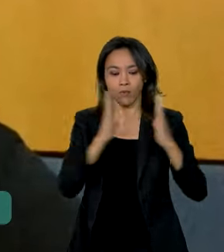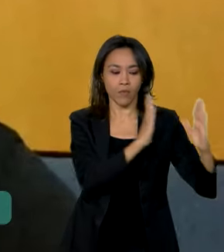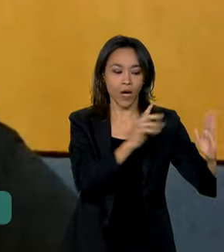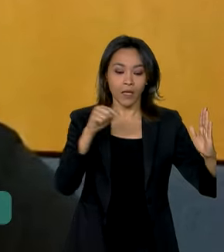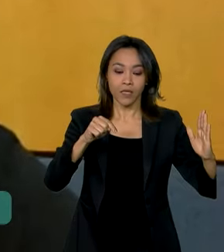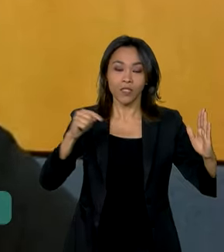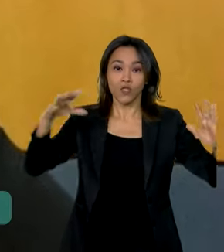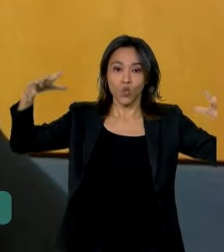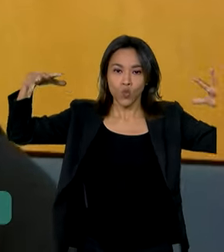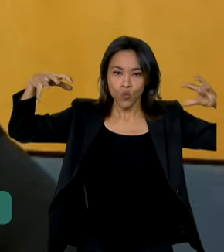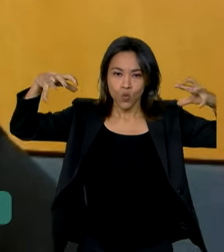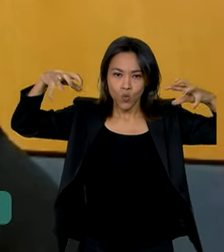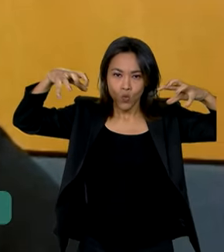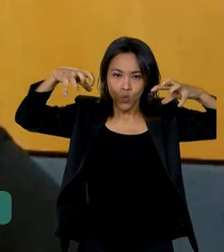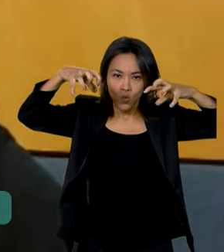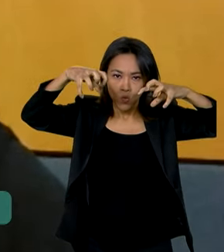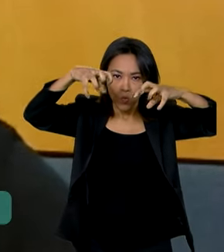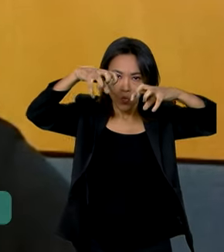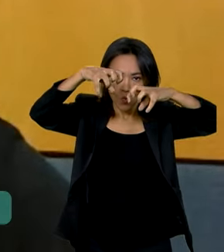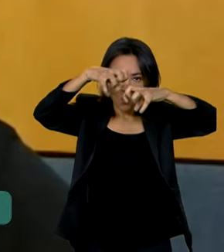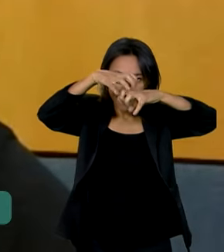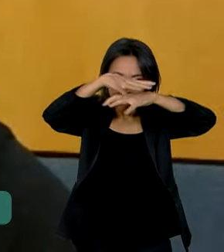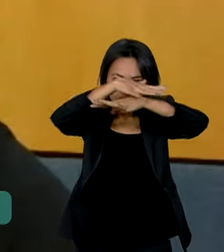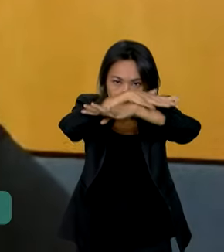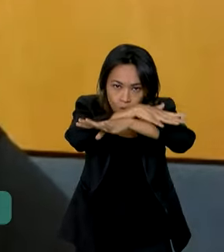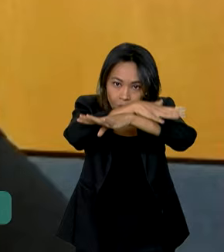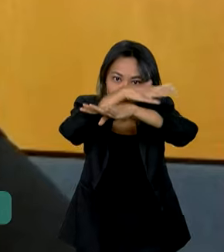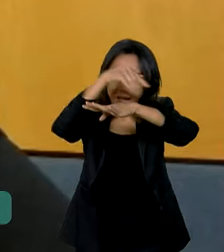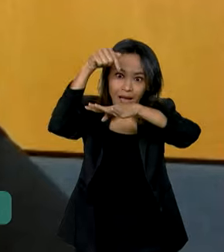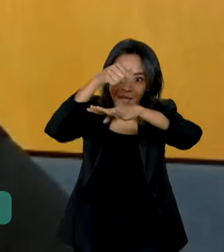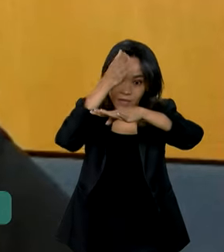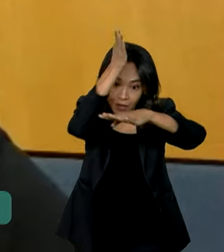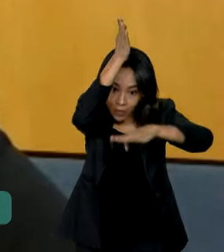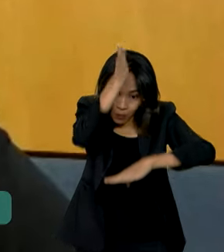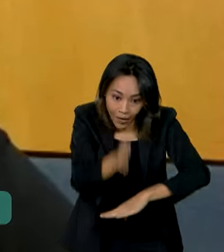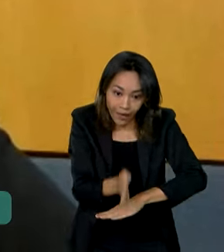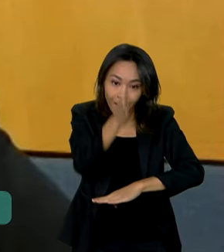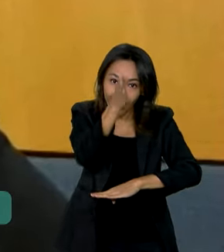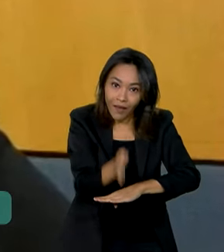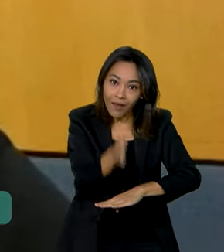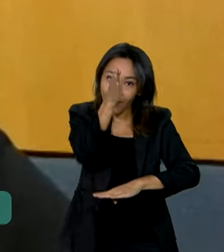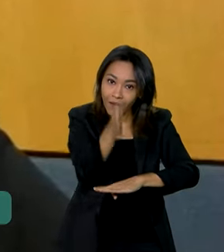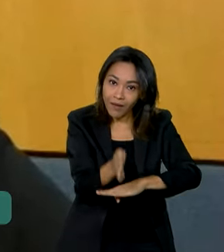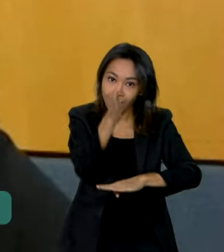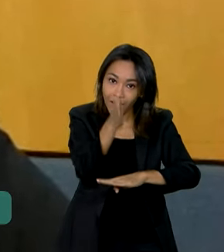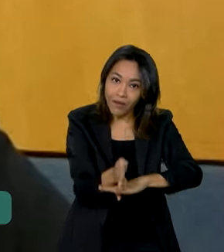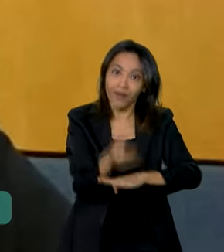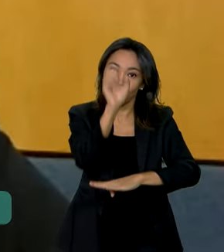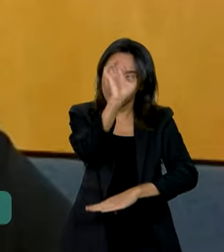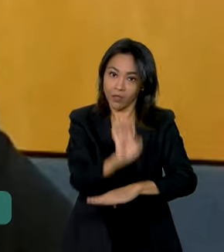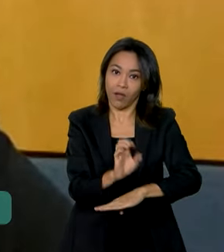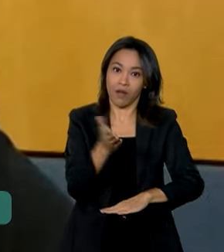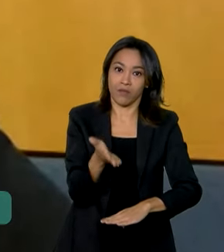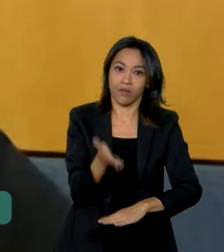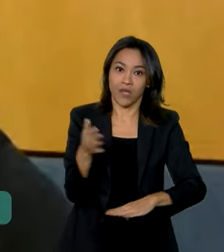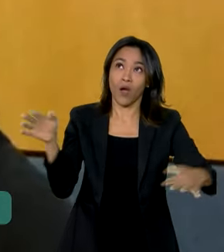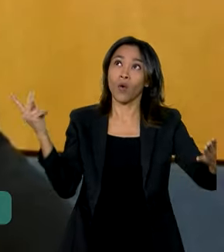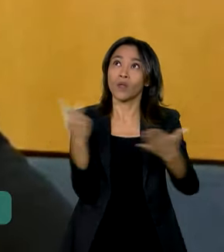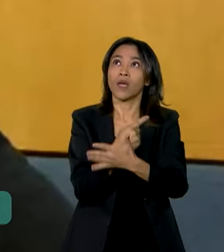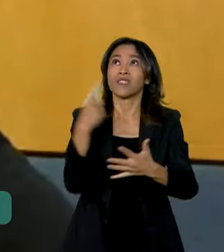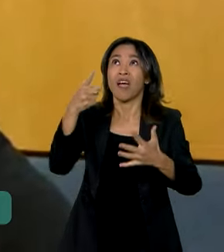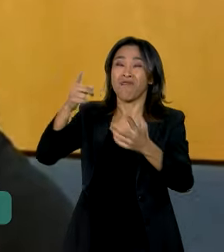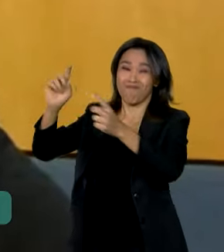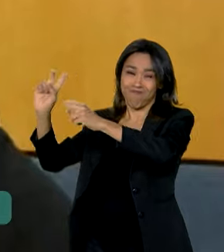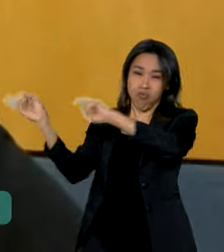ficam mais aquecidas na região central. E o Rio Grande do Sul fica nesse corredor, fica entre essas duas massas de ar. Então, ali que acontecem as